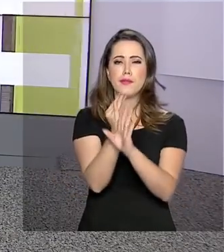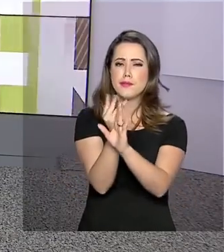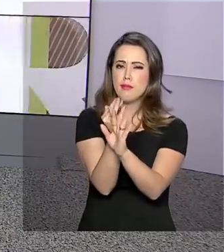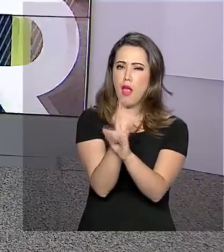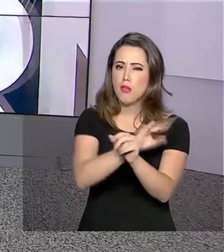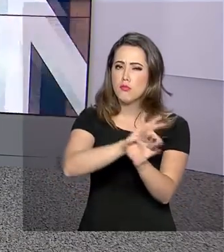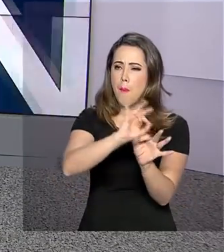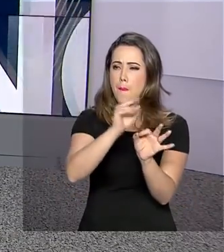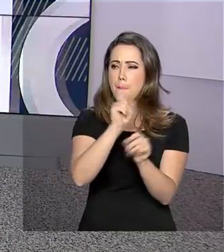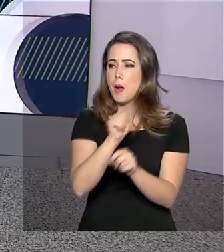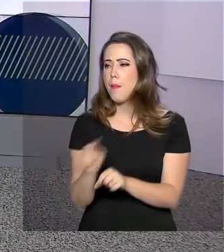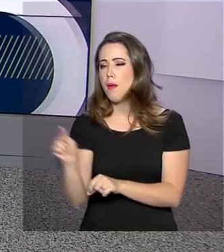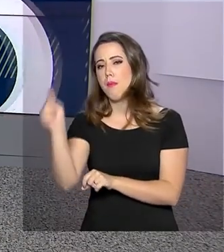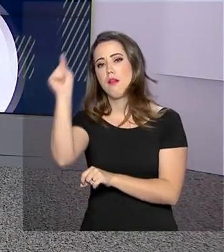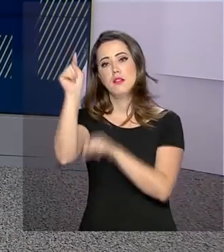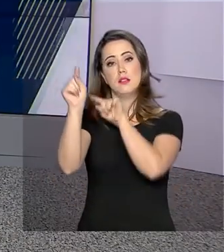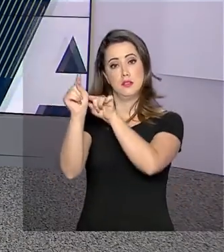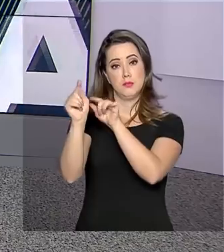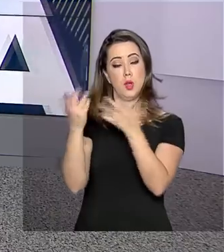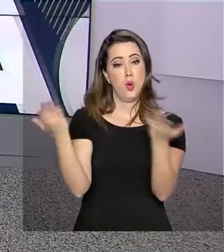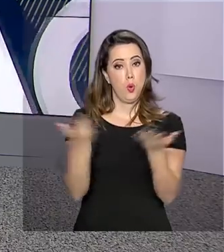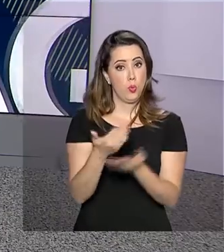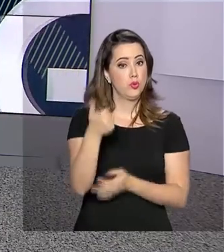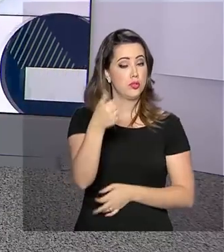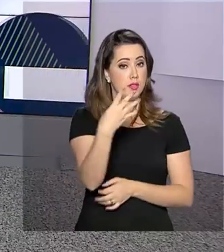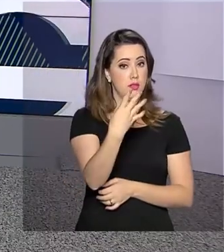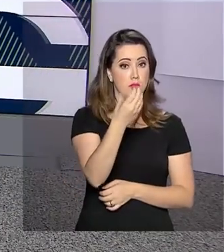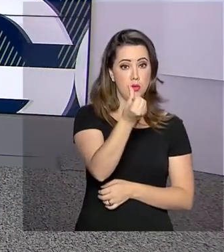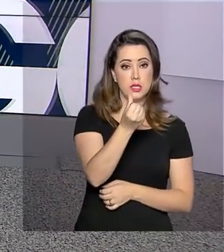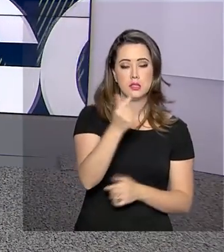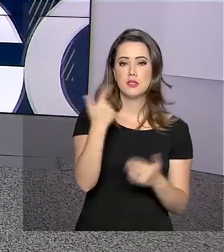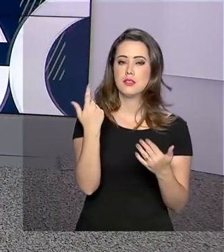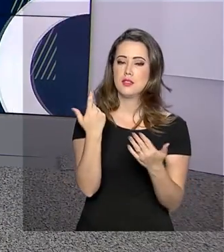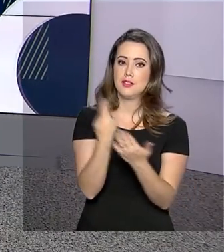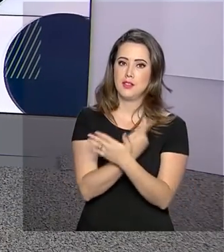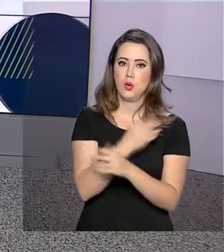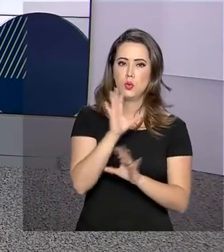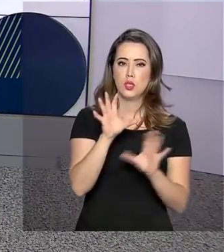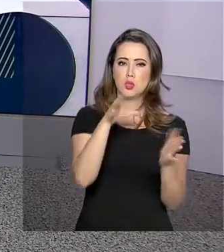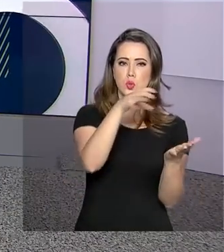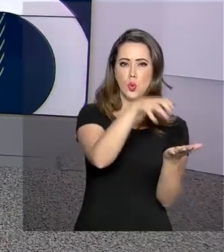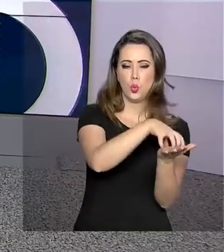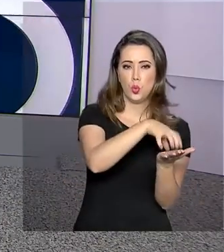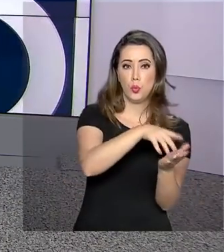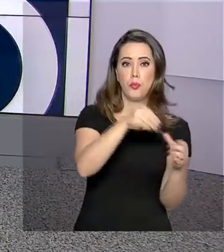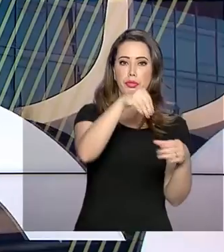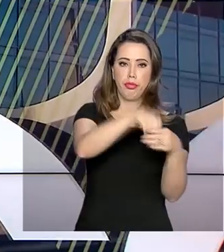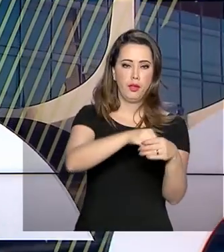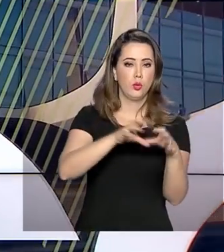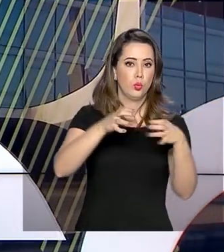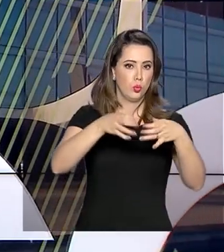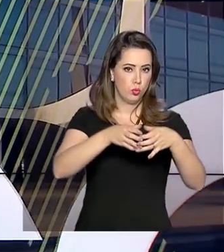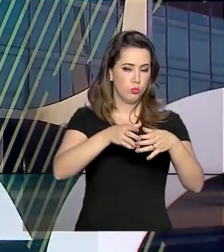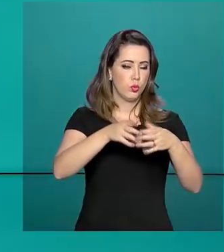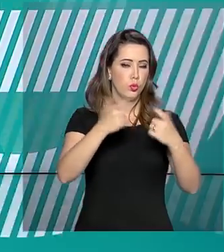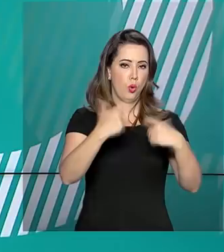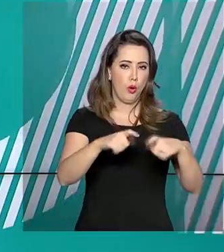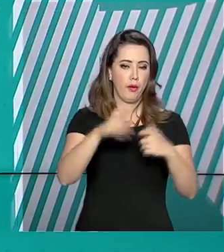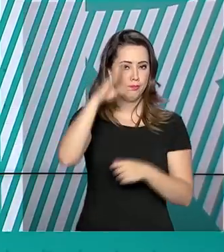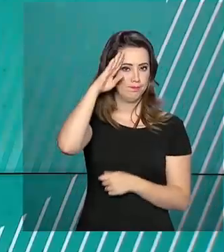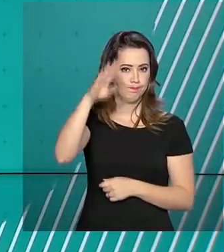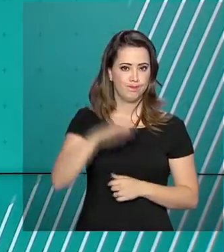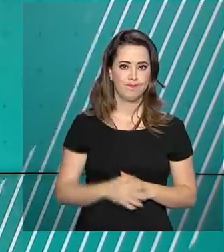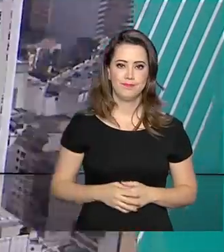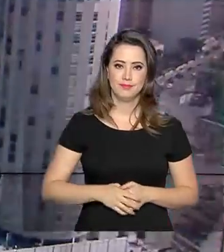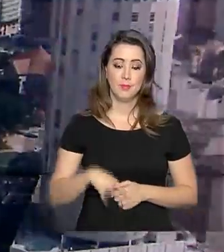Dos núcleos em atividade, mais de 146 funcionam em organizações militares. O governo